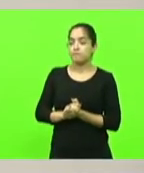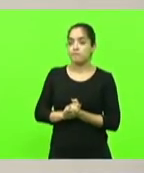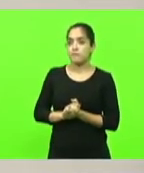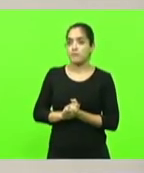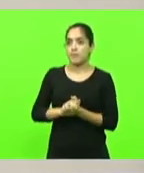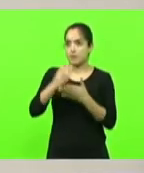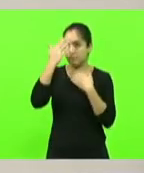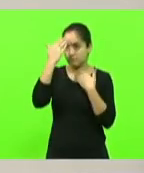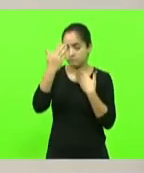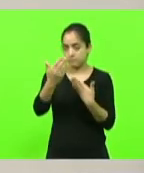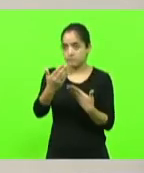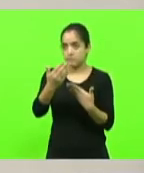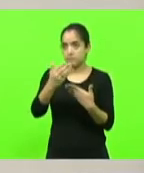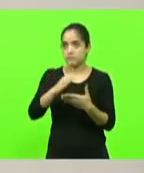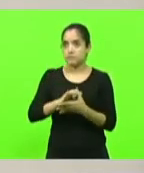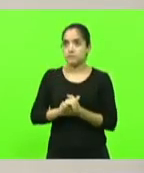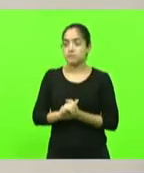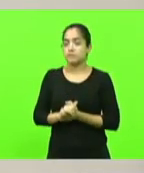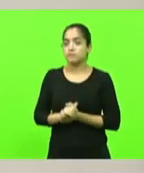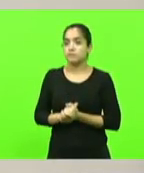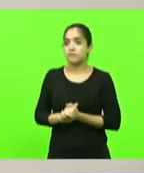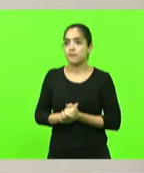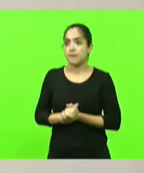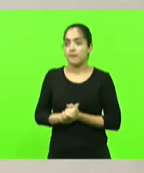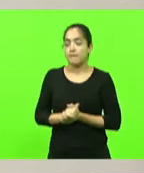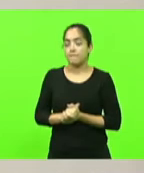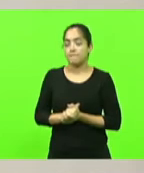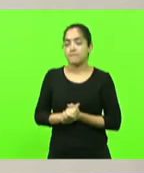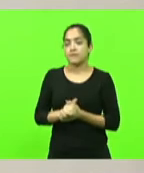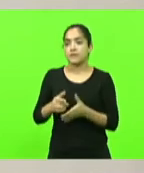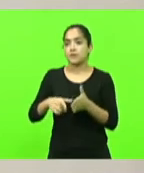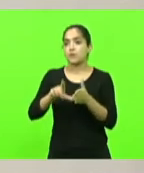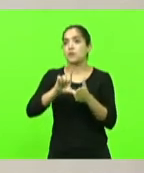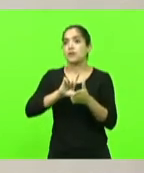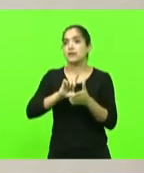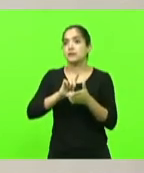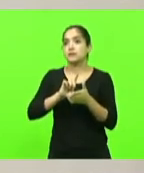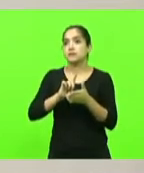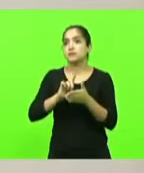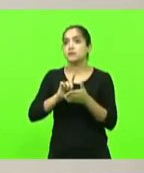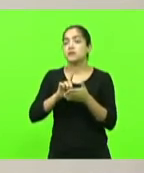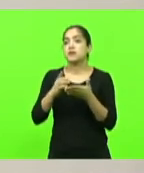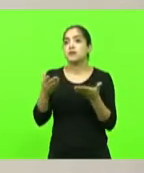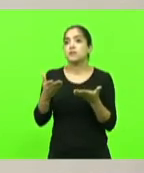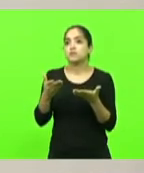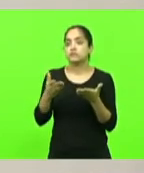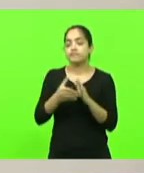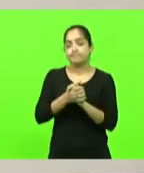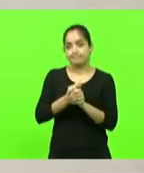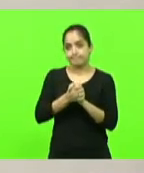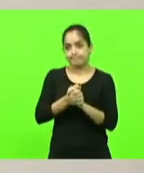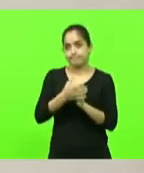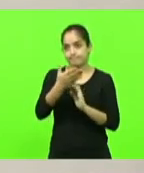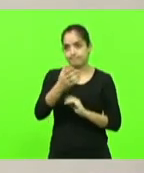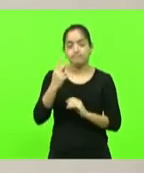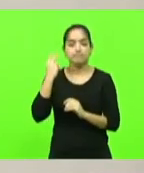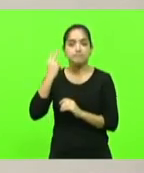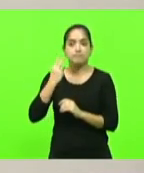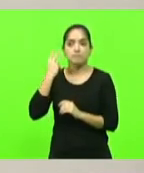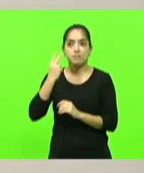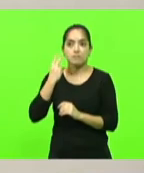deputado Fabiano da Luz antes de chamar o próximo bloco eu também gostaria de cumprimentar nossos vereadores